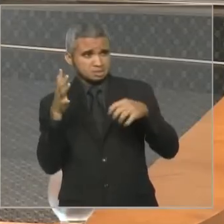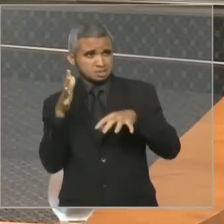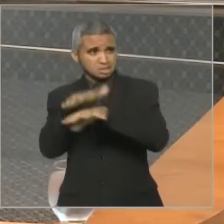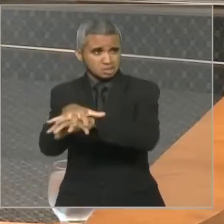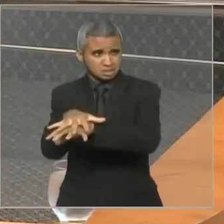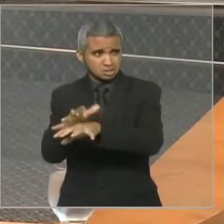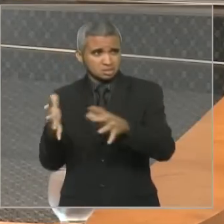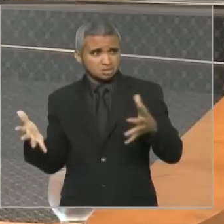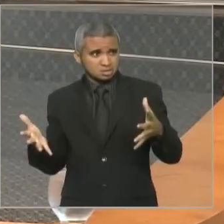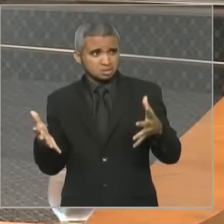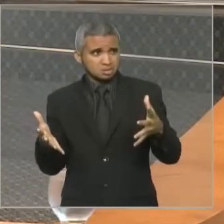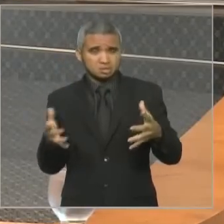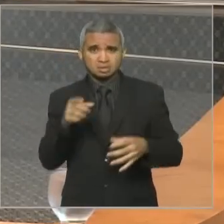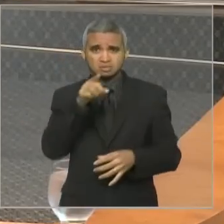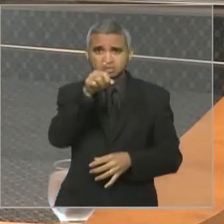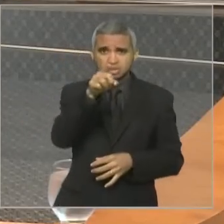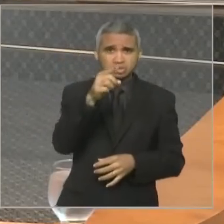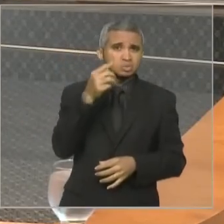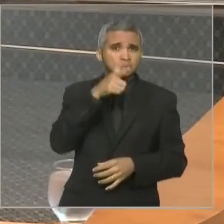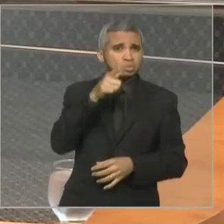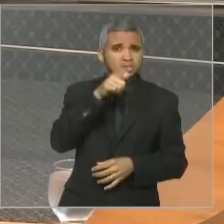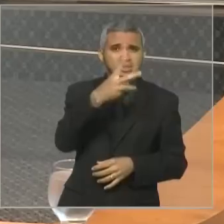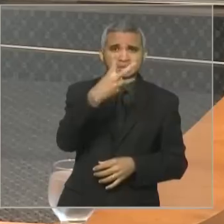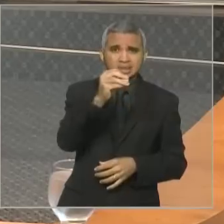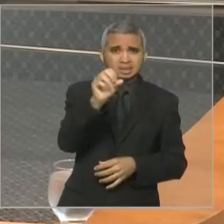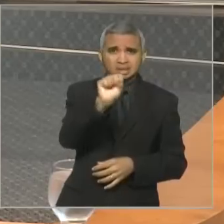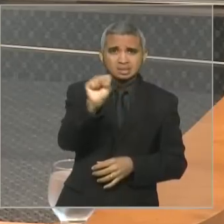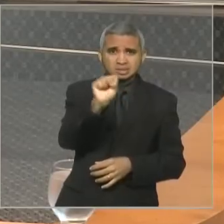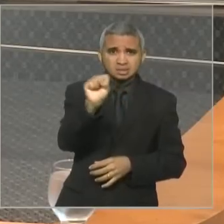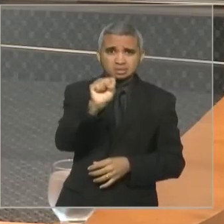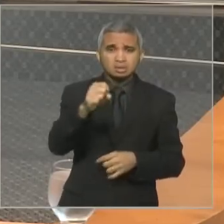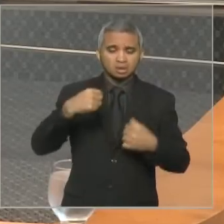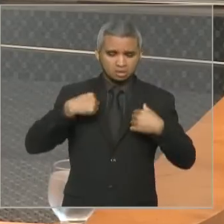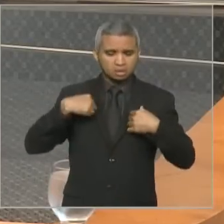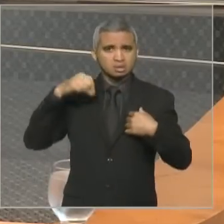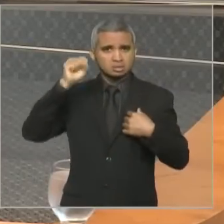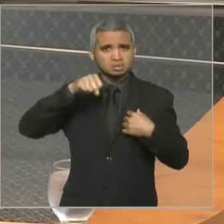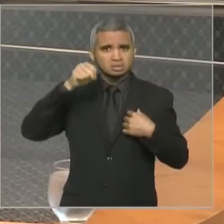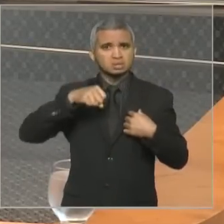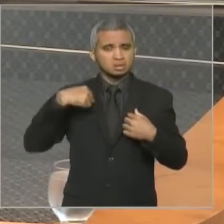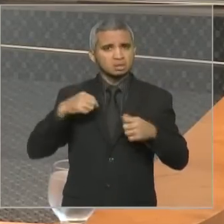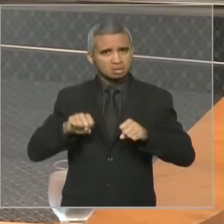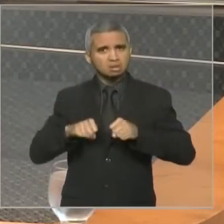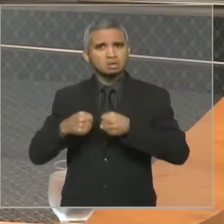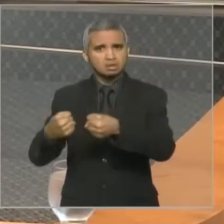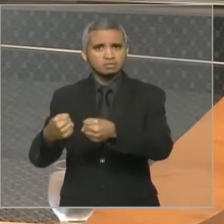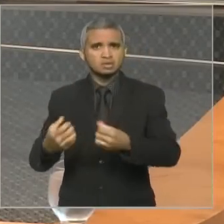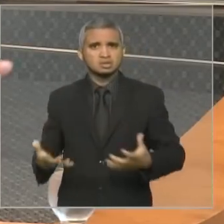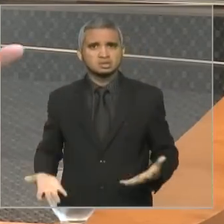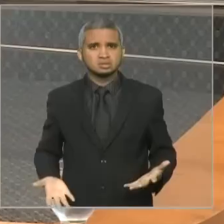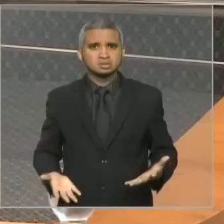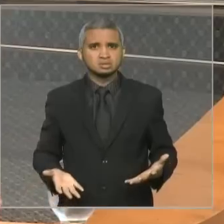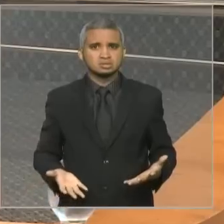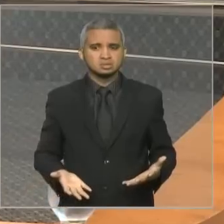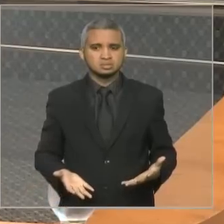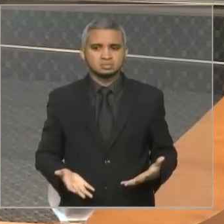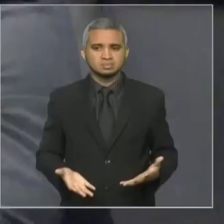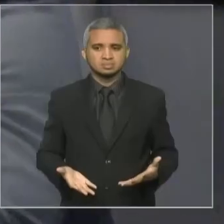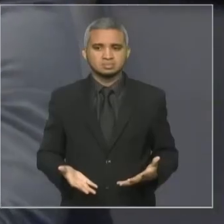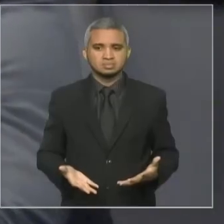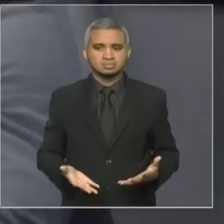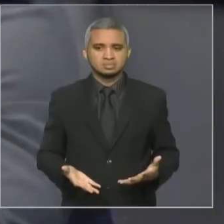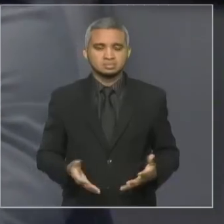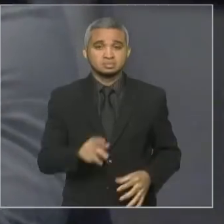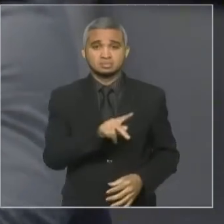não consegue em 30 segundos defender o seu posicionamento. Eu estou defendendo. Eu defendi lá Não precisa ofender. Agora saiba que o senhor